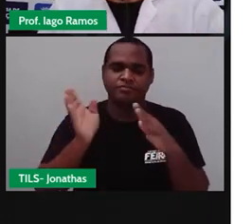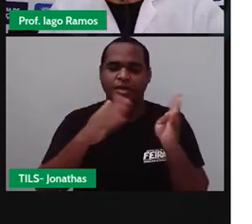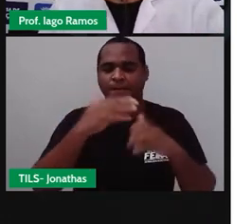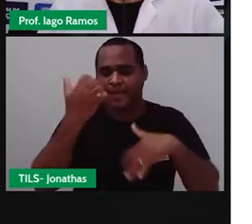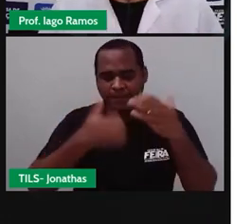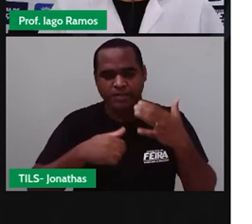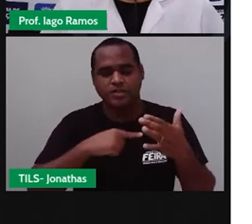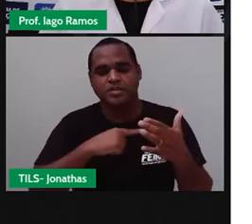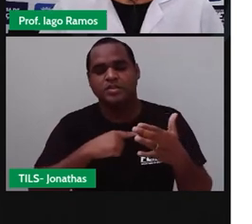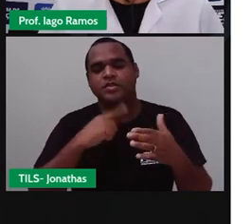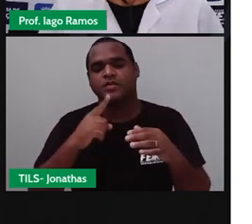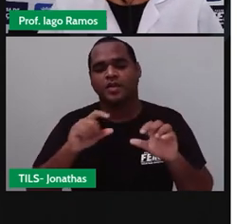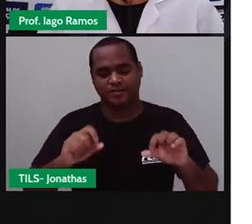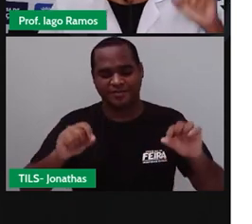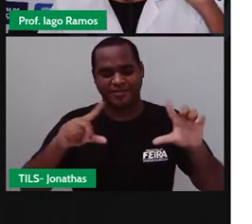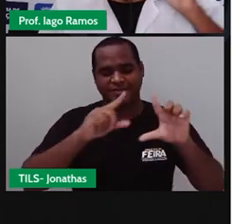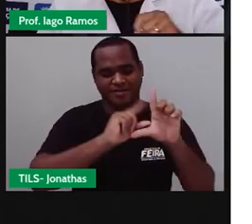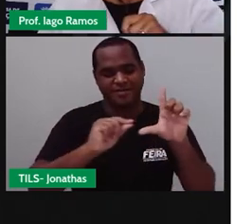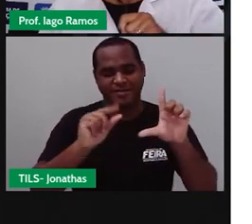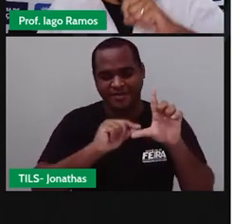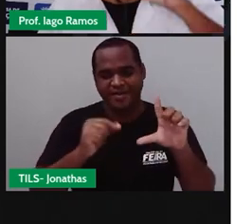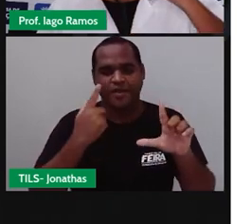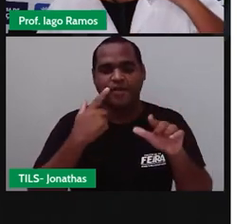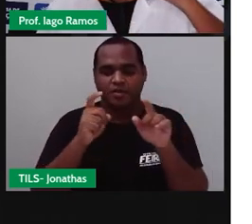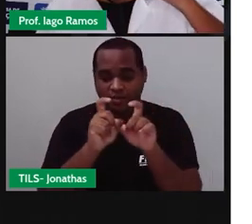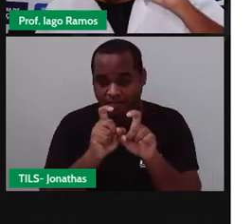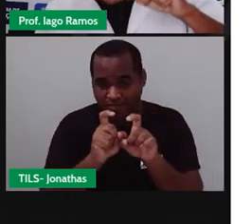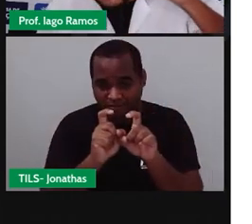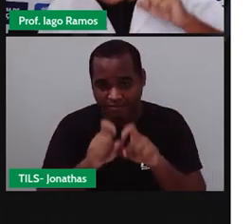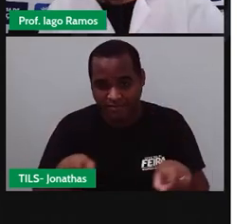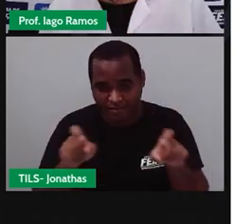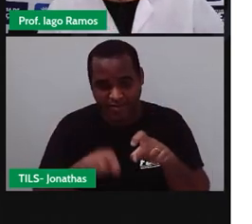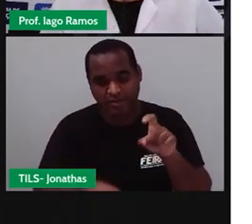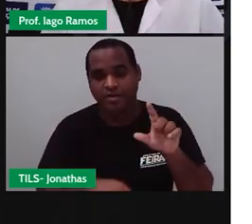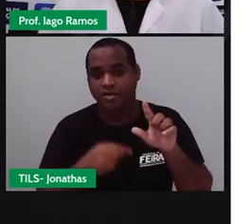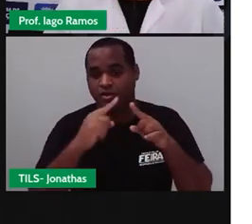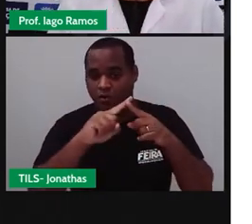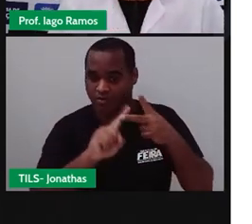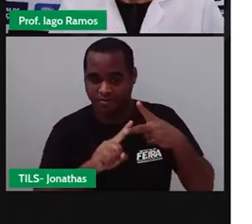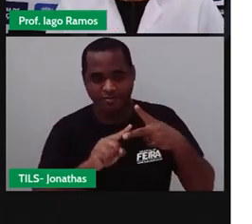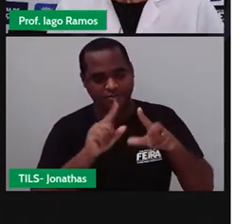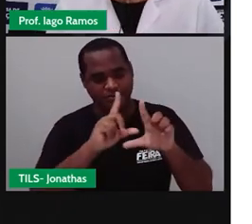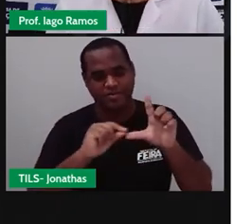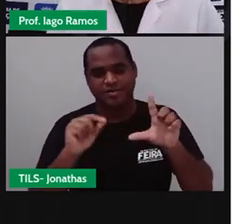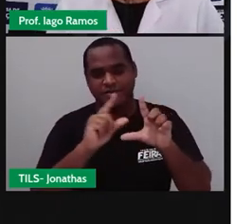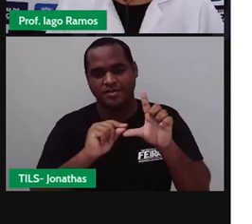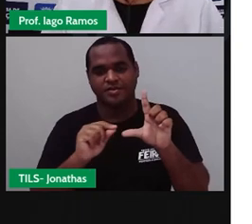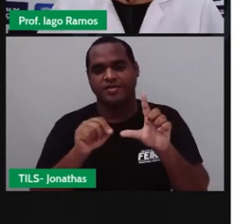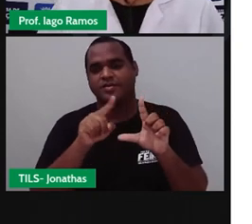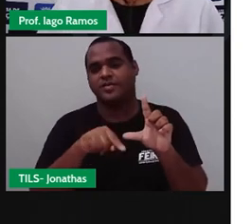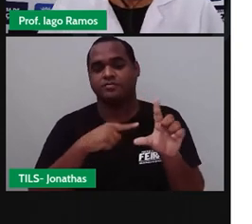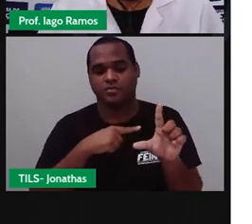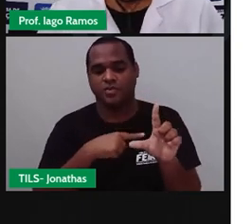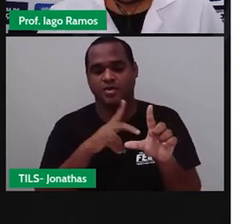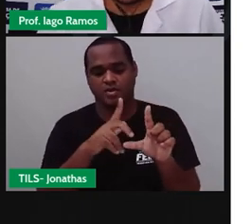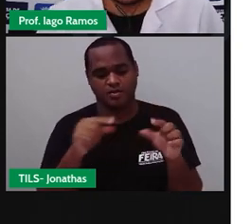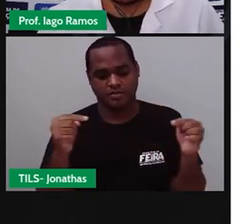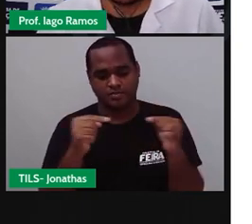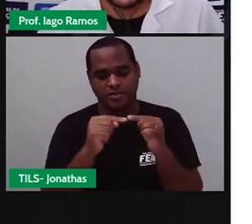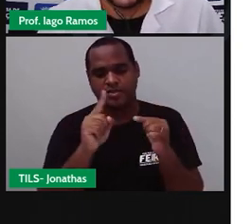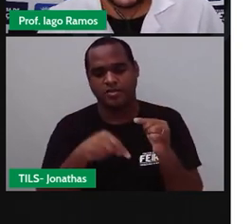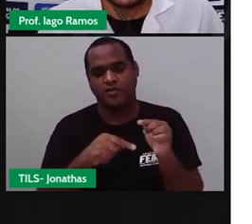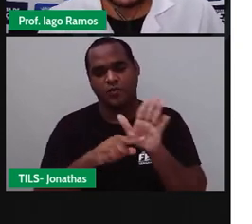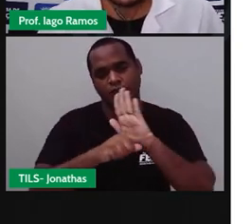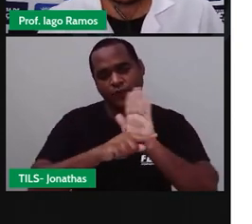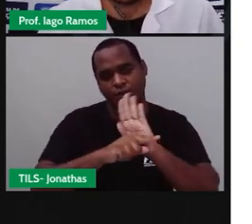basta ir na descrição da aula, vai ter dois links aí, onde um link é